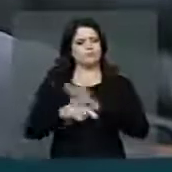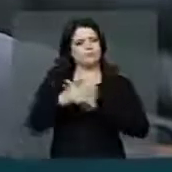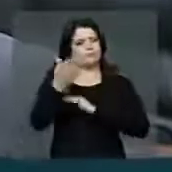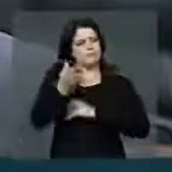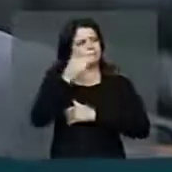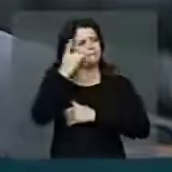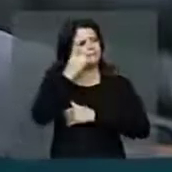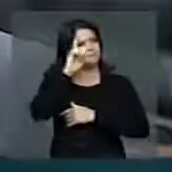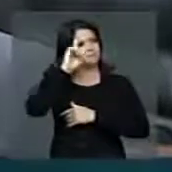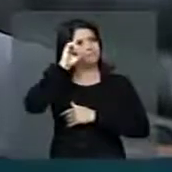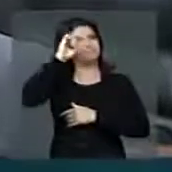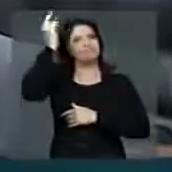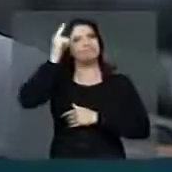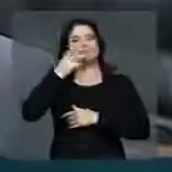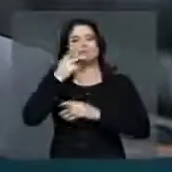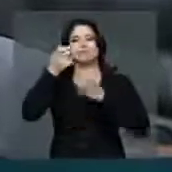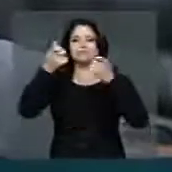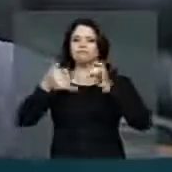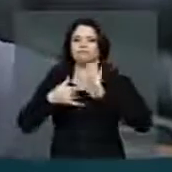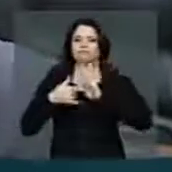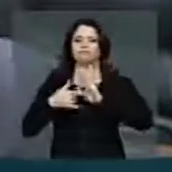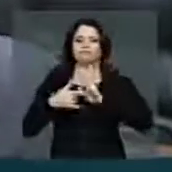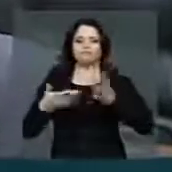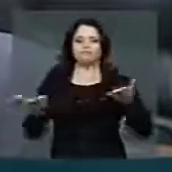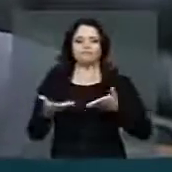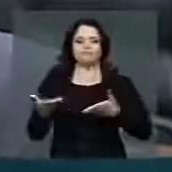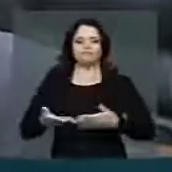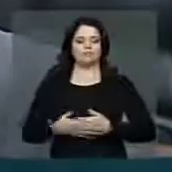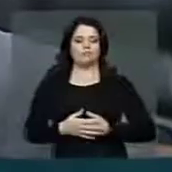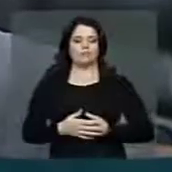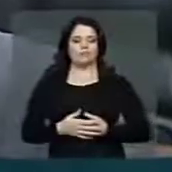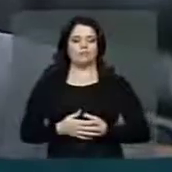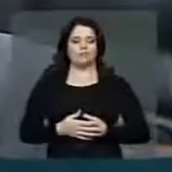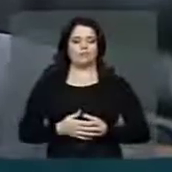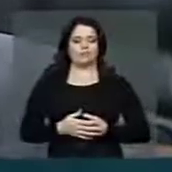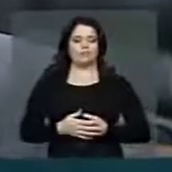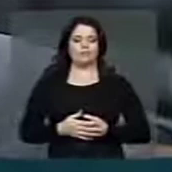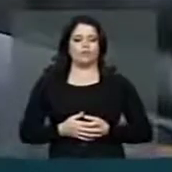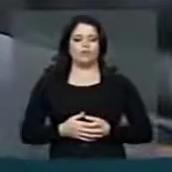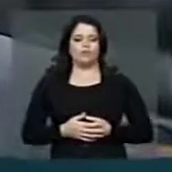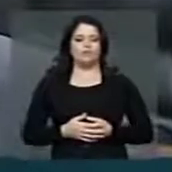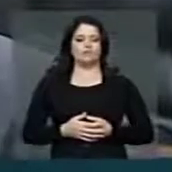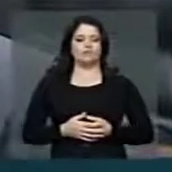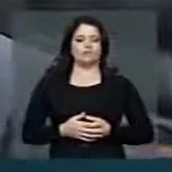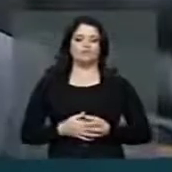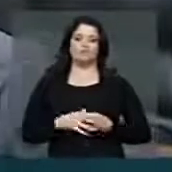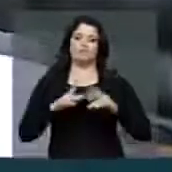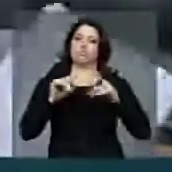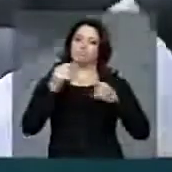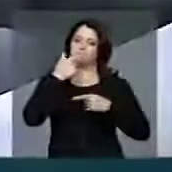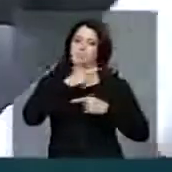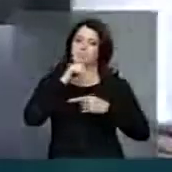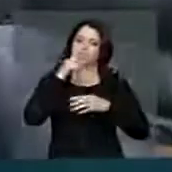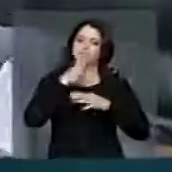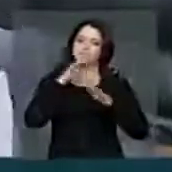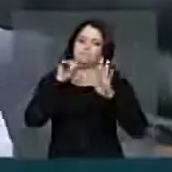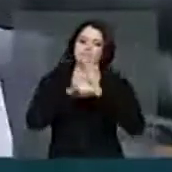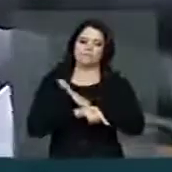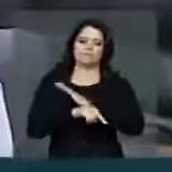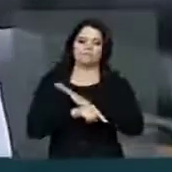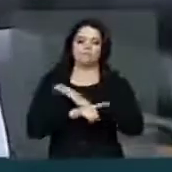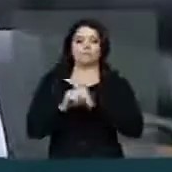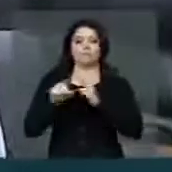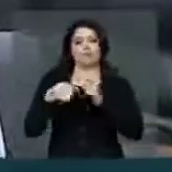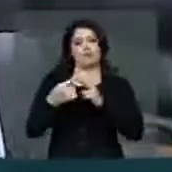parlamentar, parlamentar cearense, levanta esse assunto com muita propriedade. E além disso,